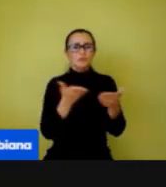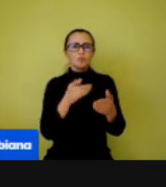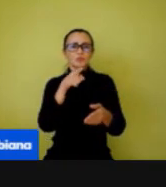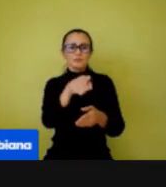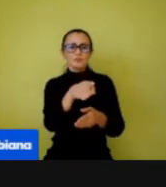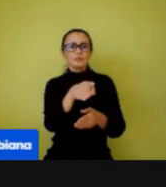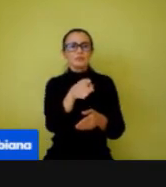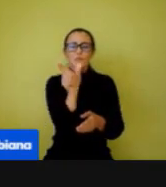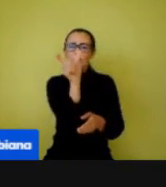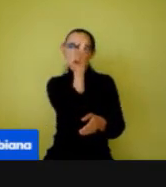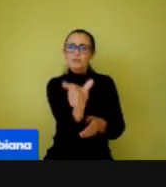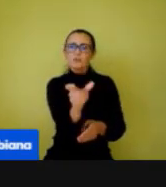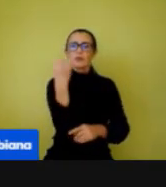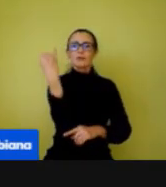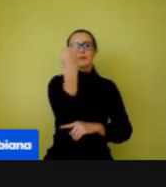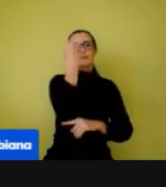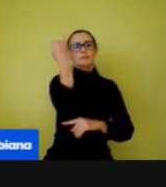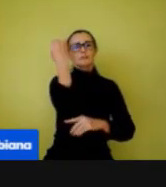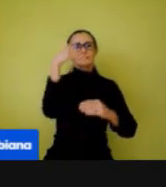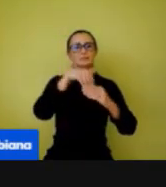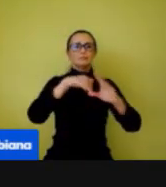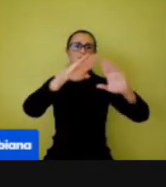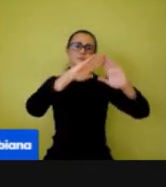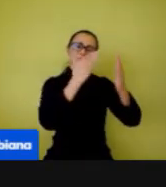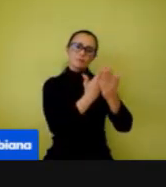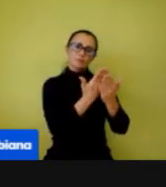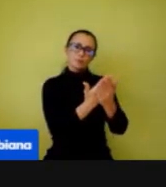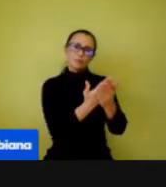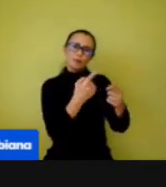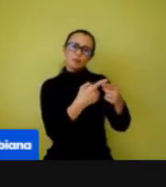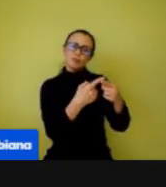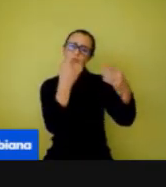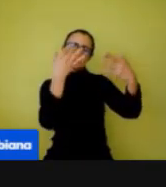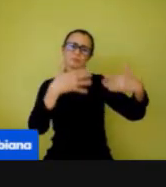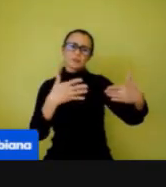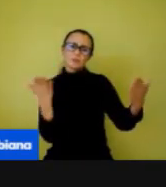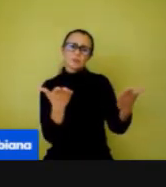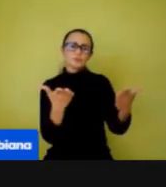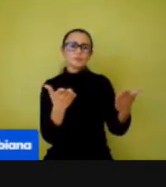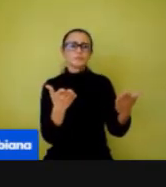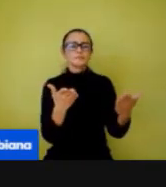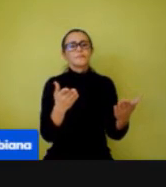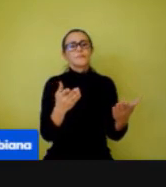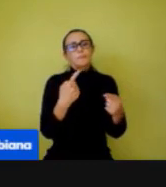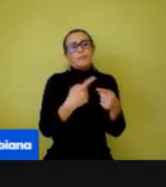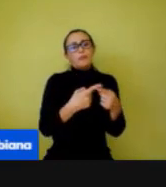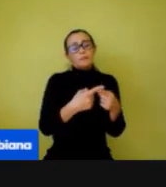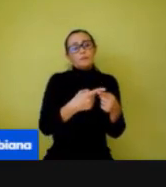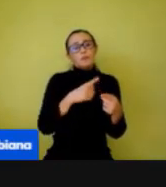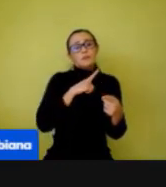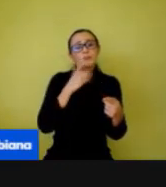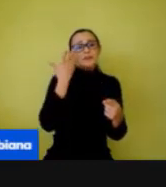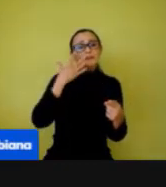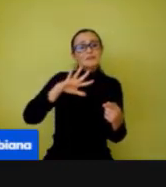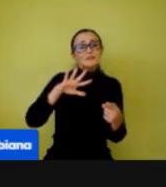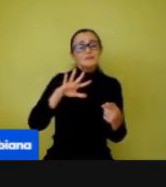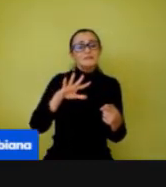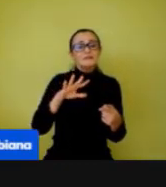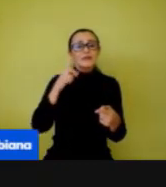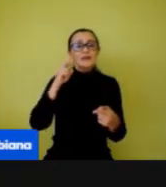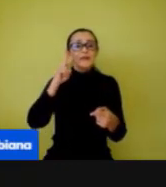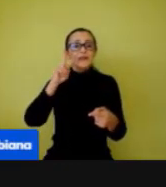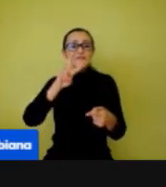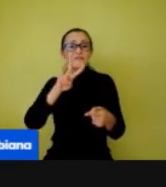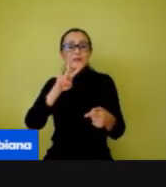dentro da escola. Por que eu estou falando isso hoje? Porque tem muita criança que vai, a primeira pessoa que ele quer ver é o professor de educação